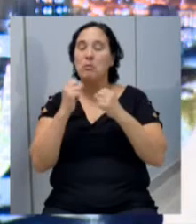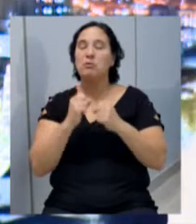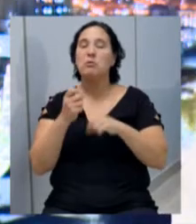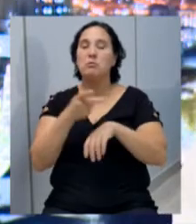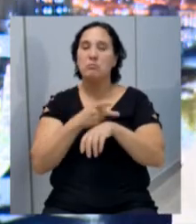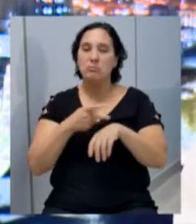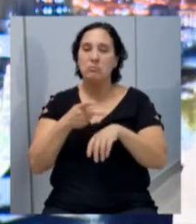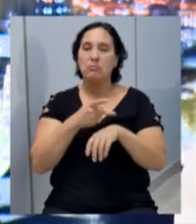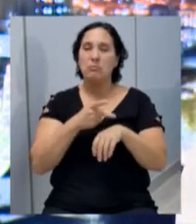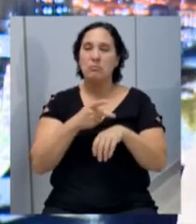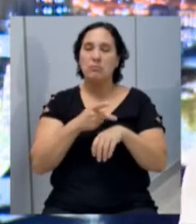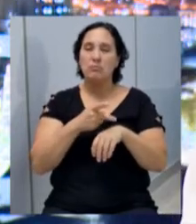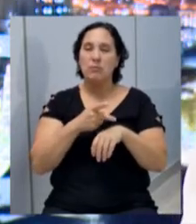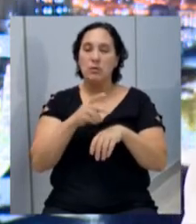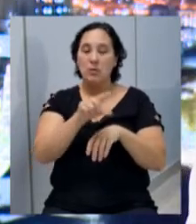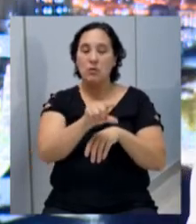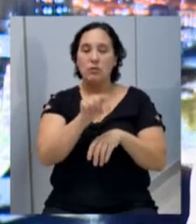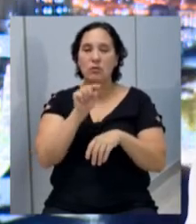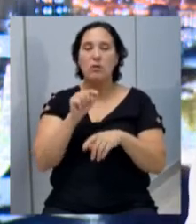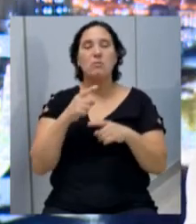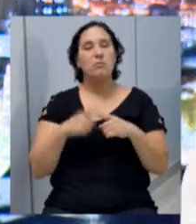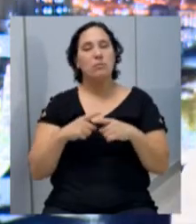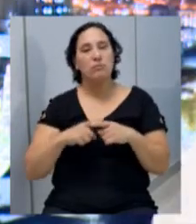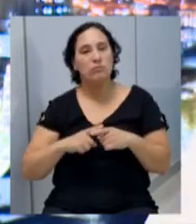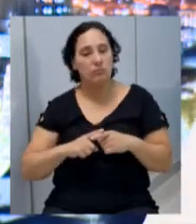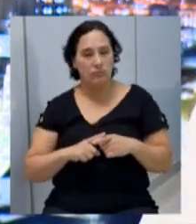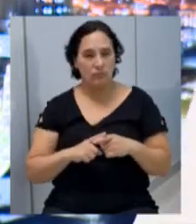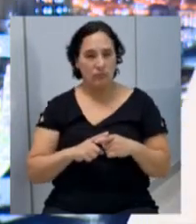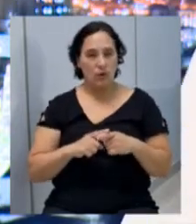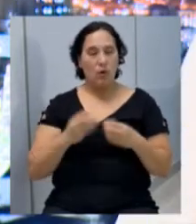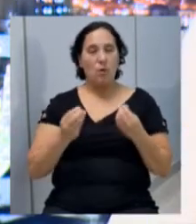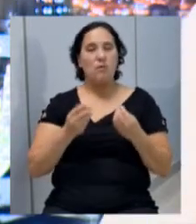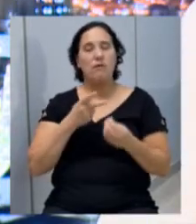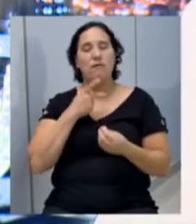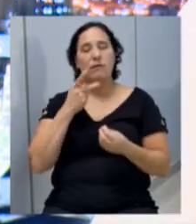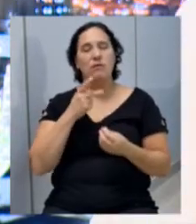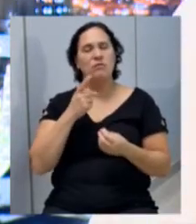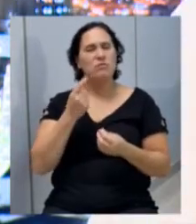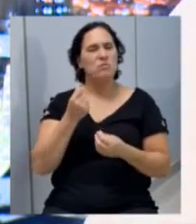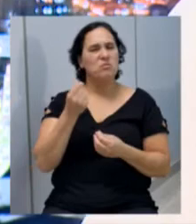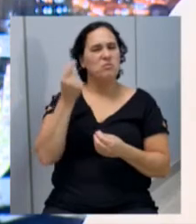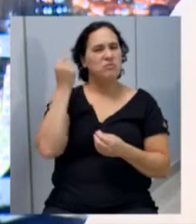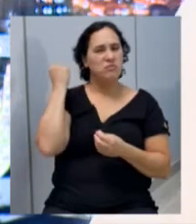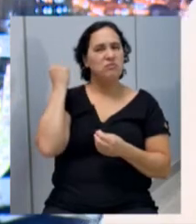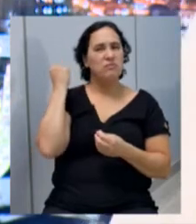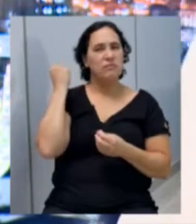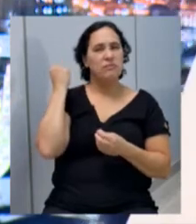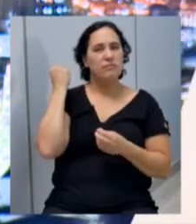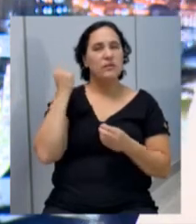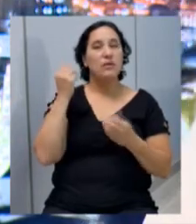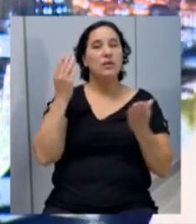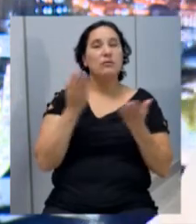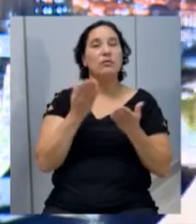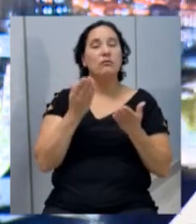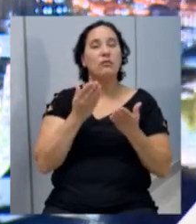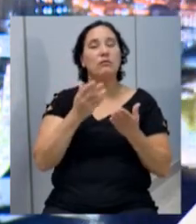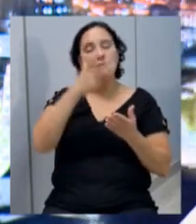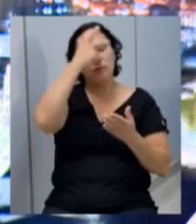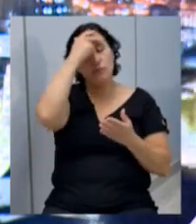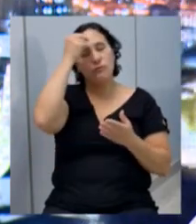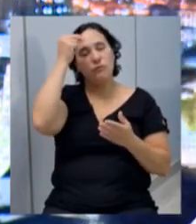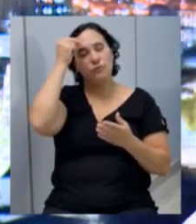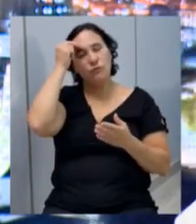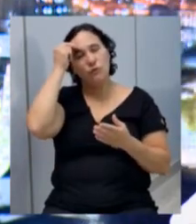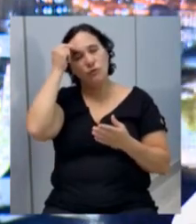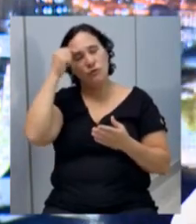buscar uma alternativa. Porque, como já falamos tantas vezes aqui, já foi prefeito,